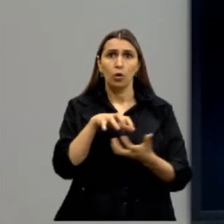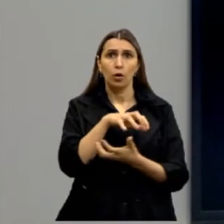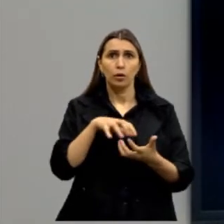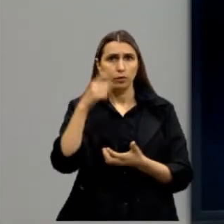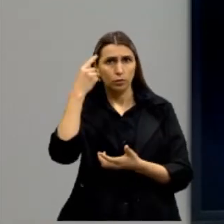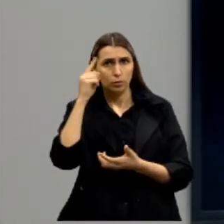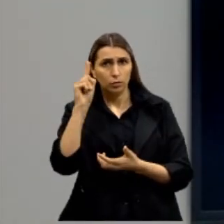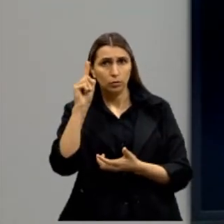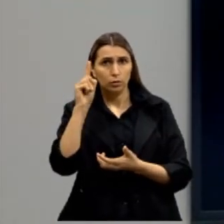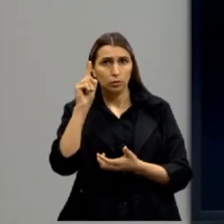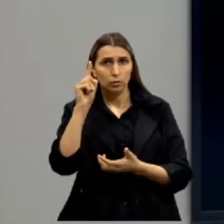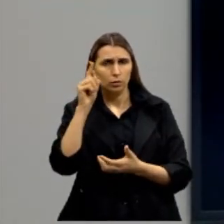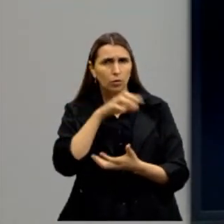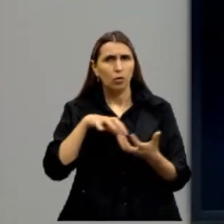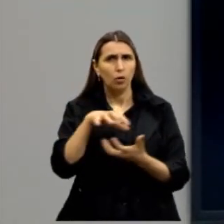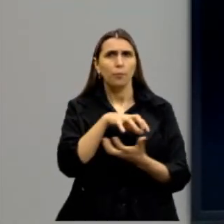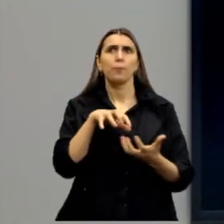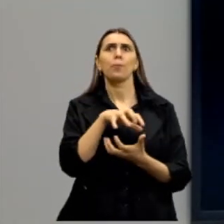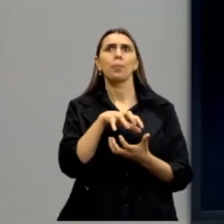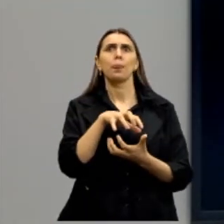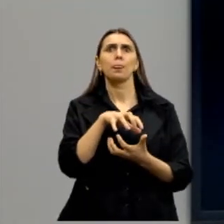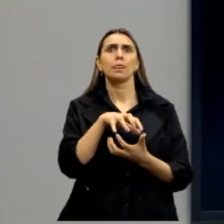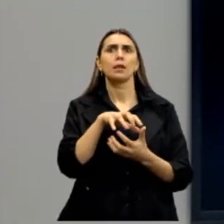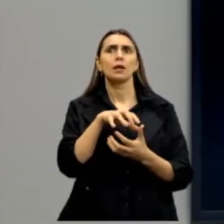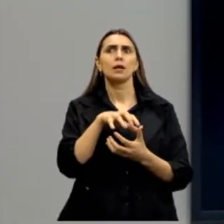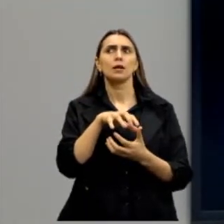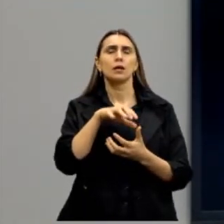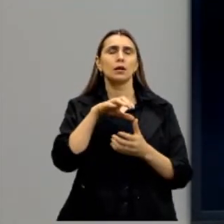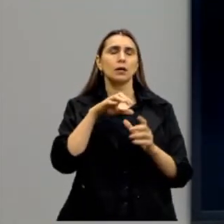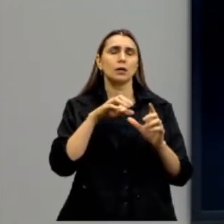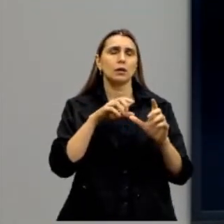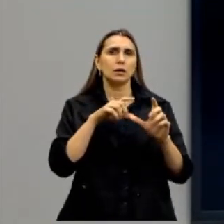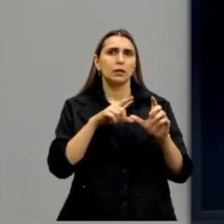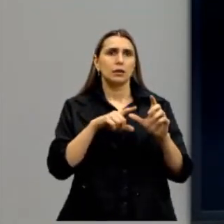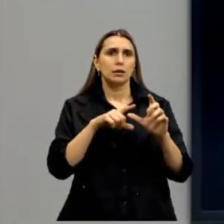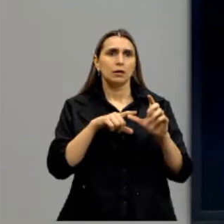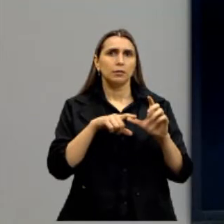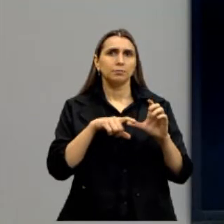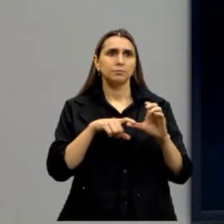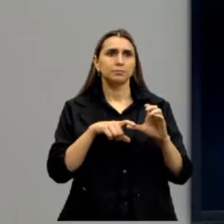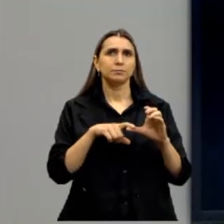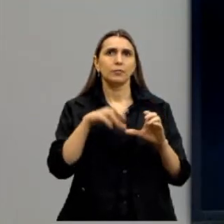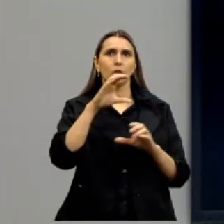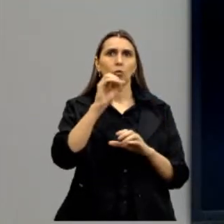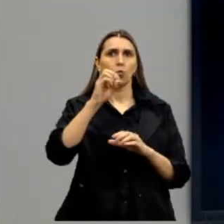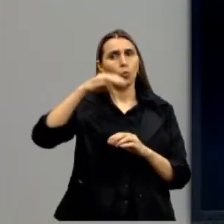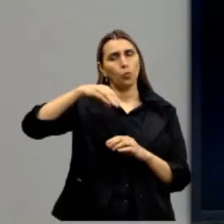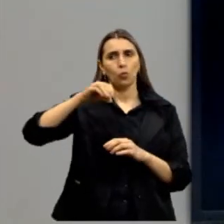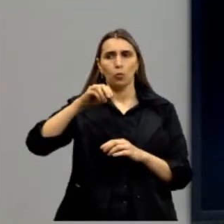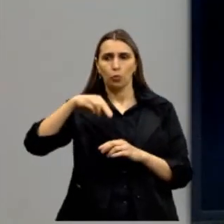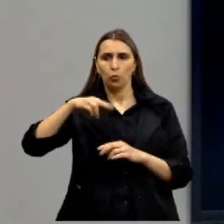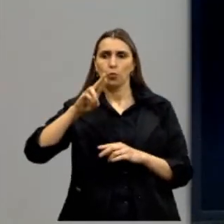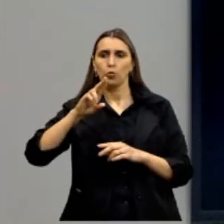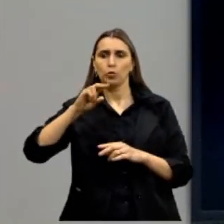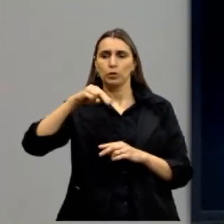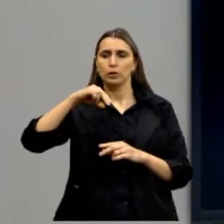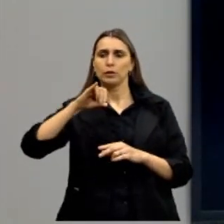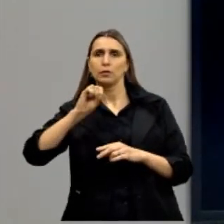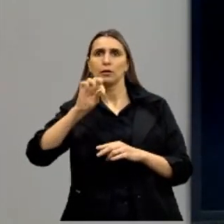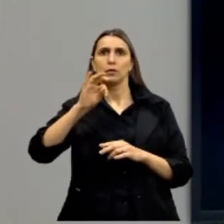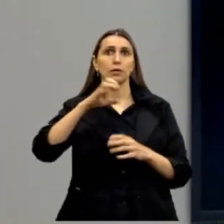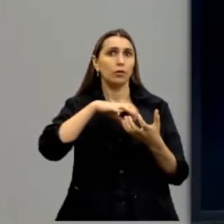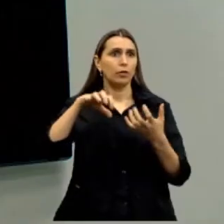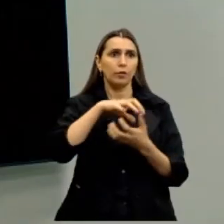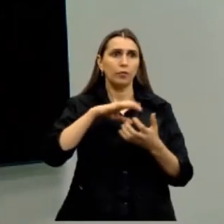a ideia de uma revolução comunista. Mas essa revolução não quer deselevar